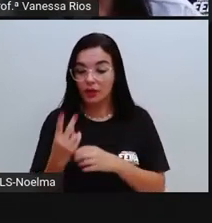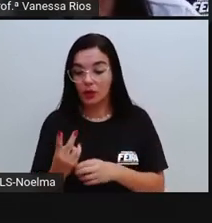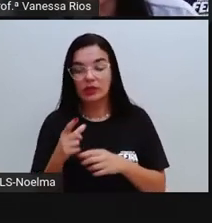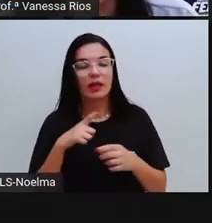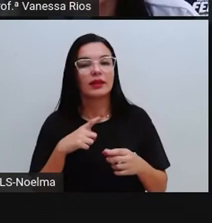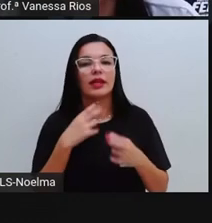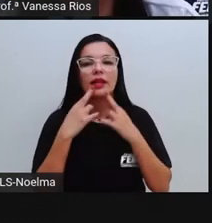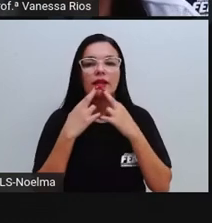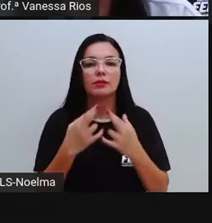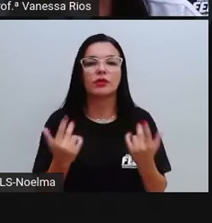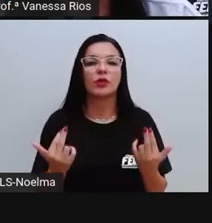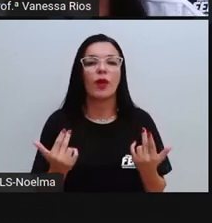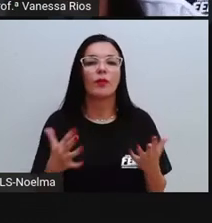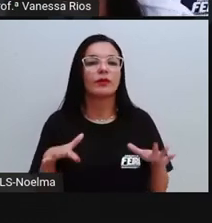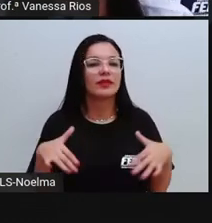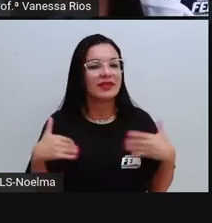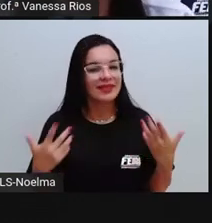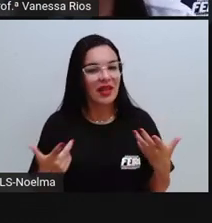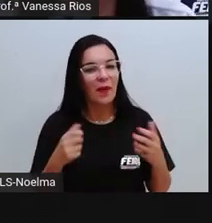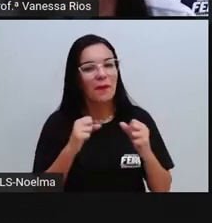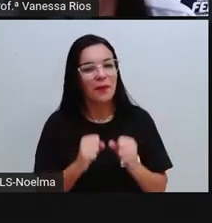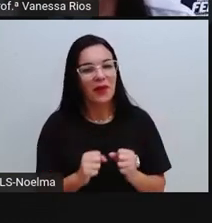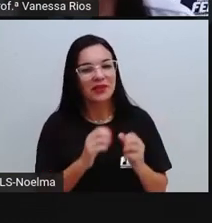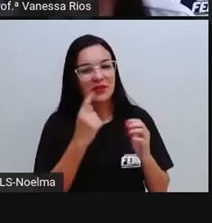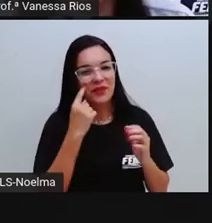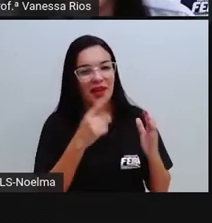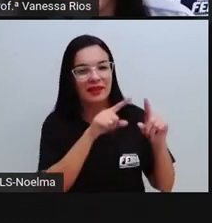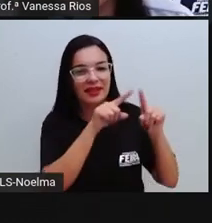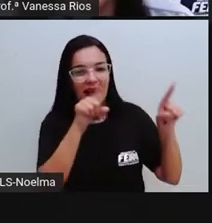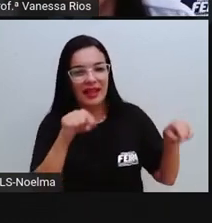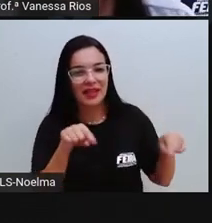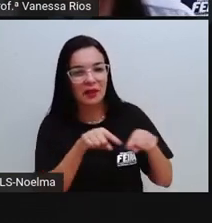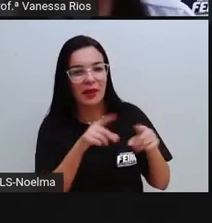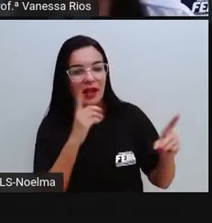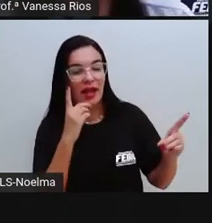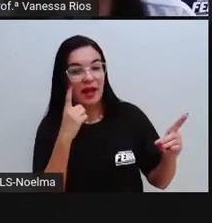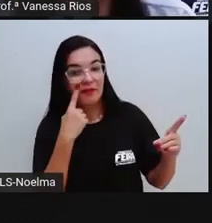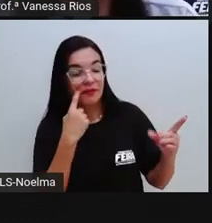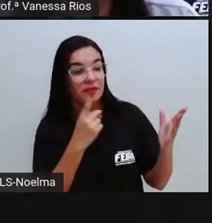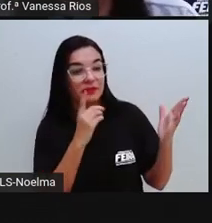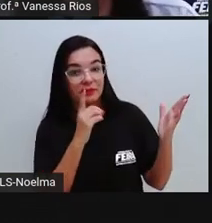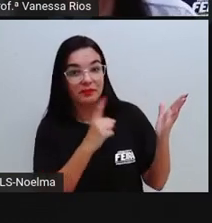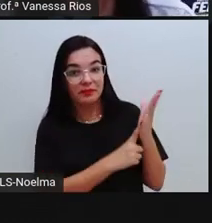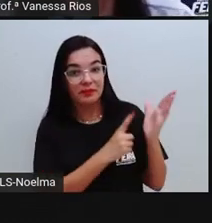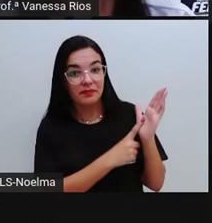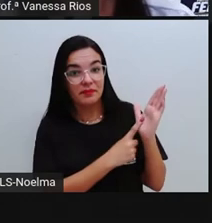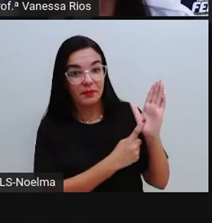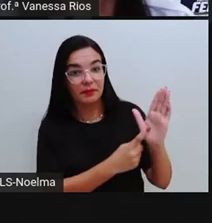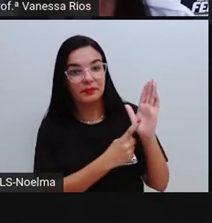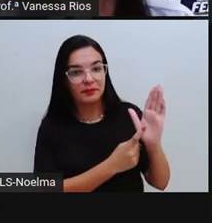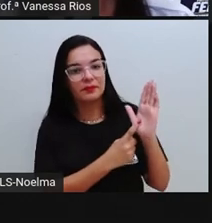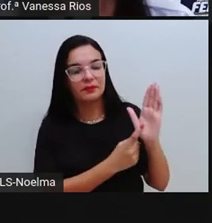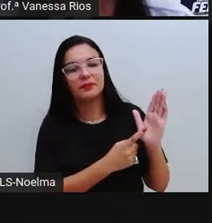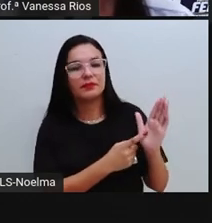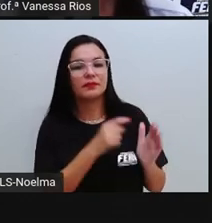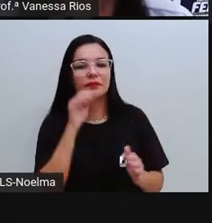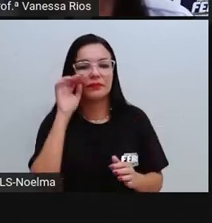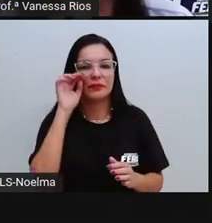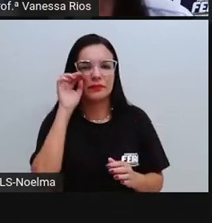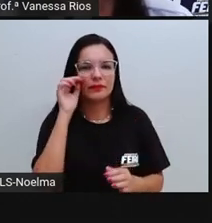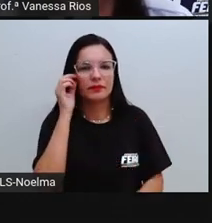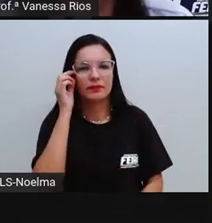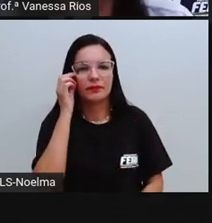resultados. Na própria tabela a gente já consegue identificar. Então, vendo aí as possibilidades repetidas,